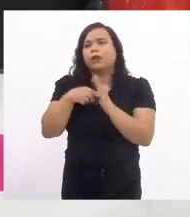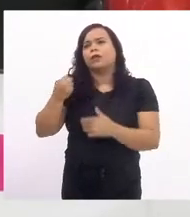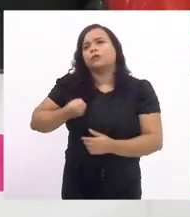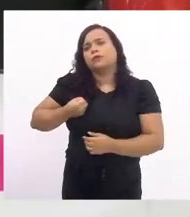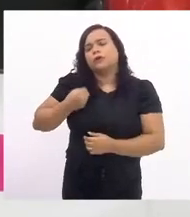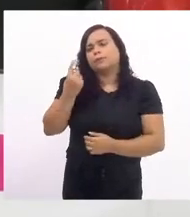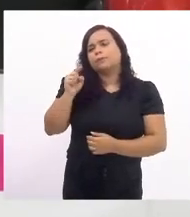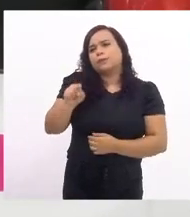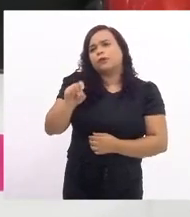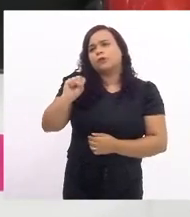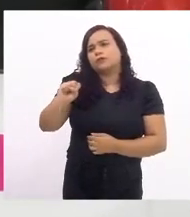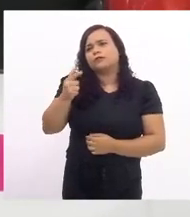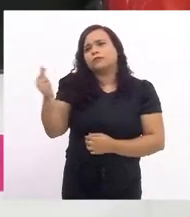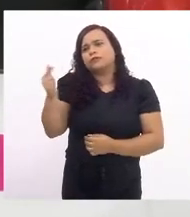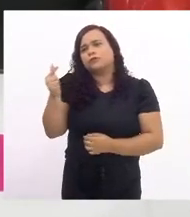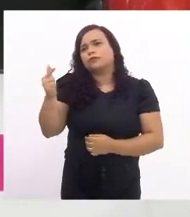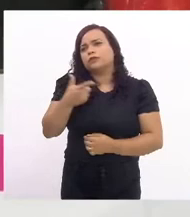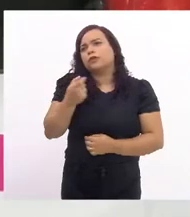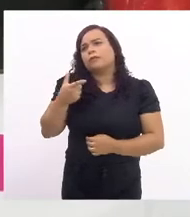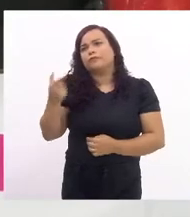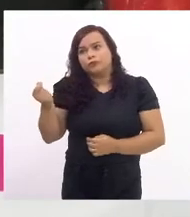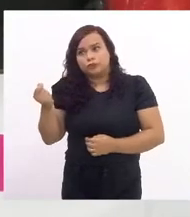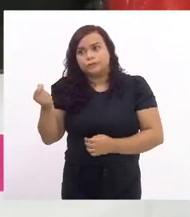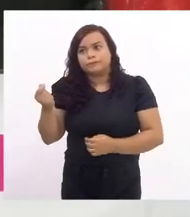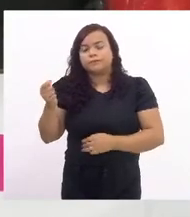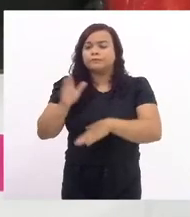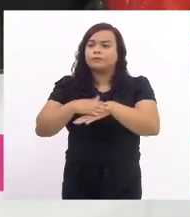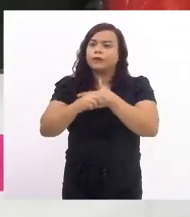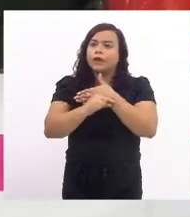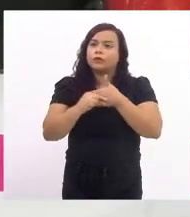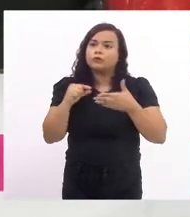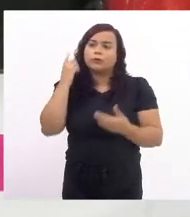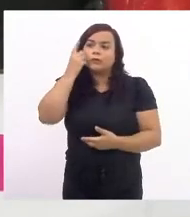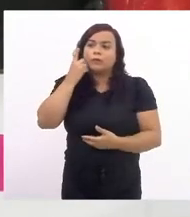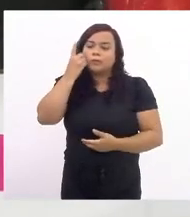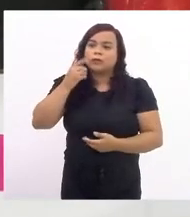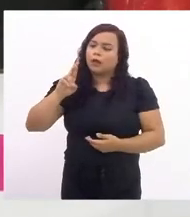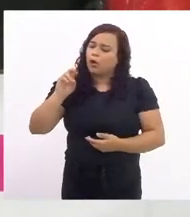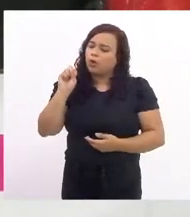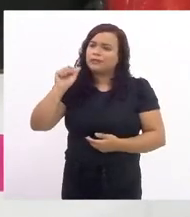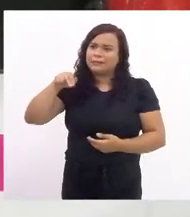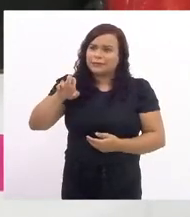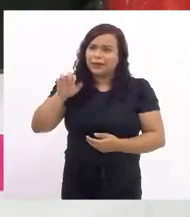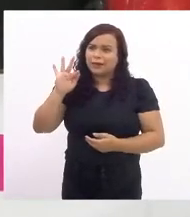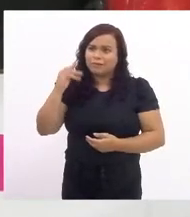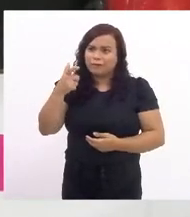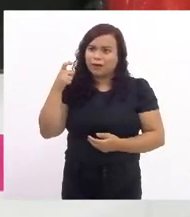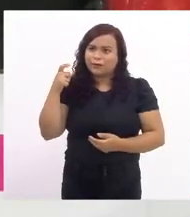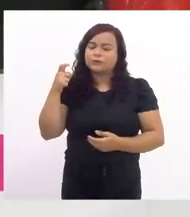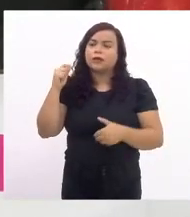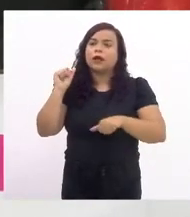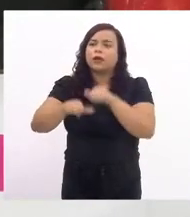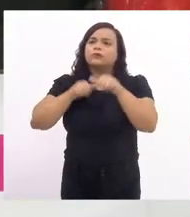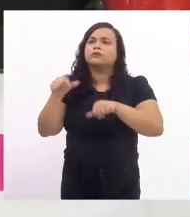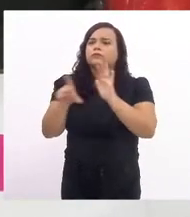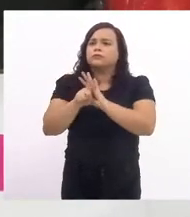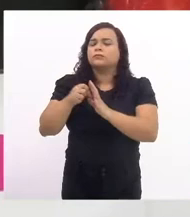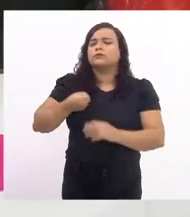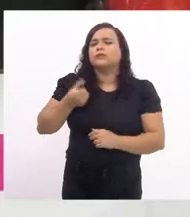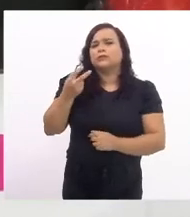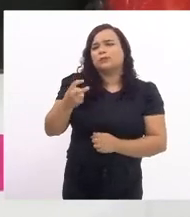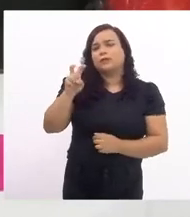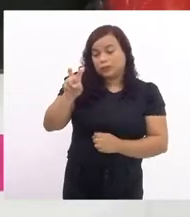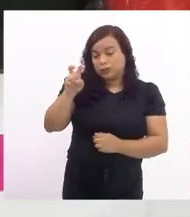1822 de 2020 de autoria da deputada Rosane Félix, que altera a lei número 5645